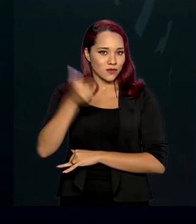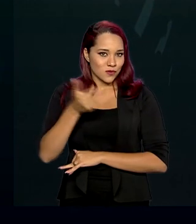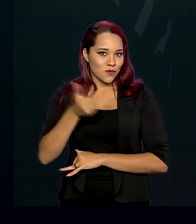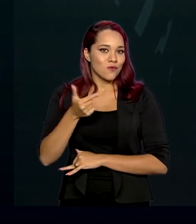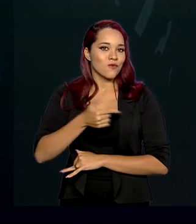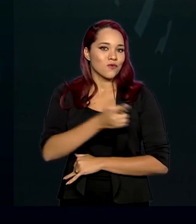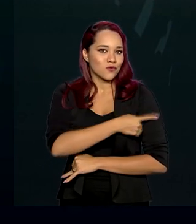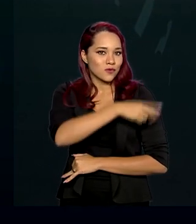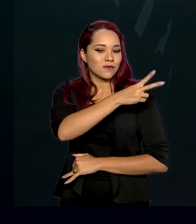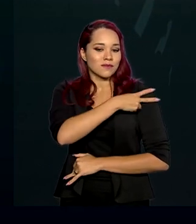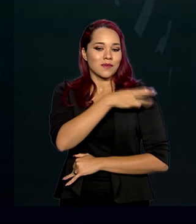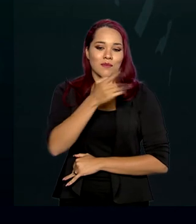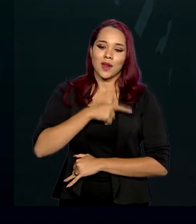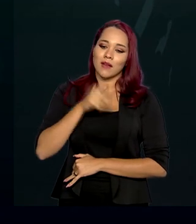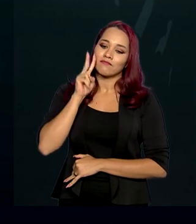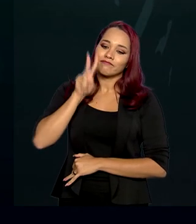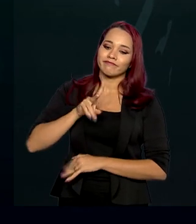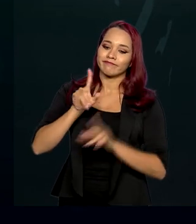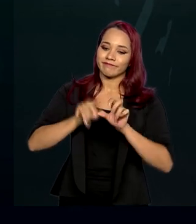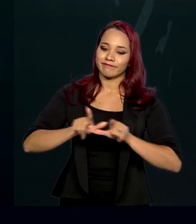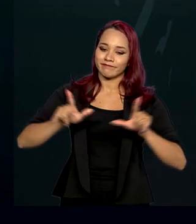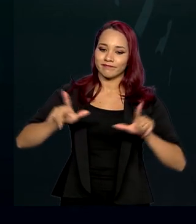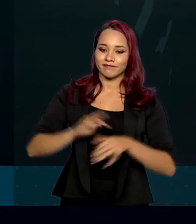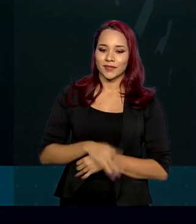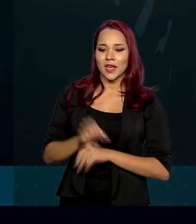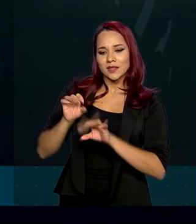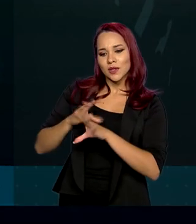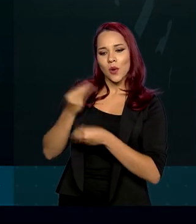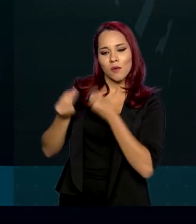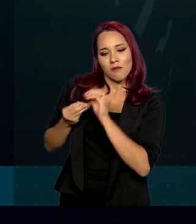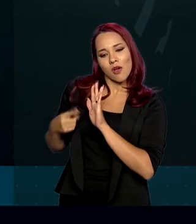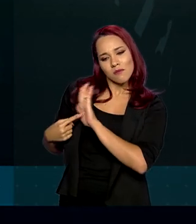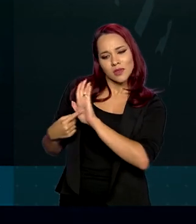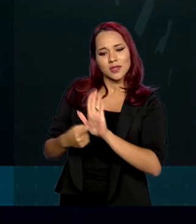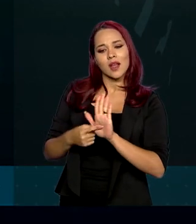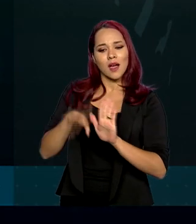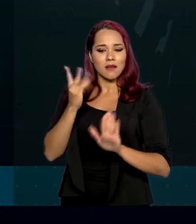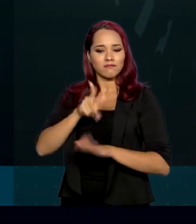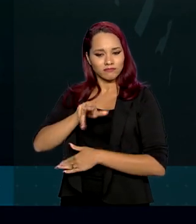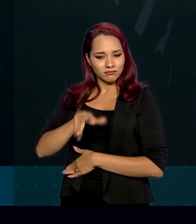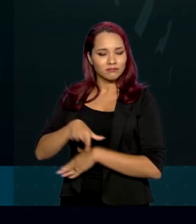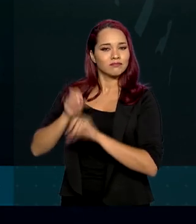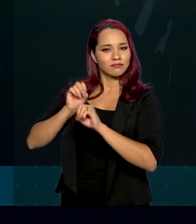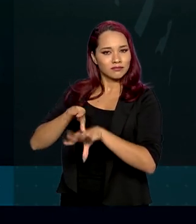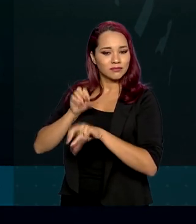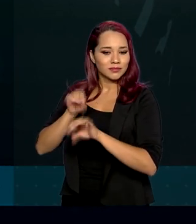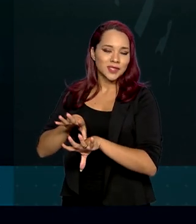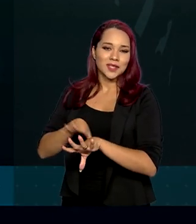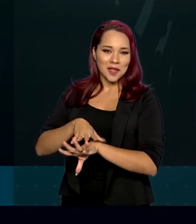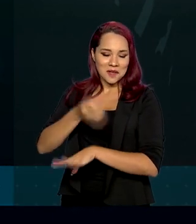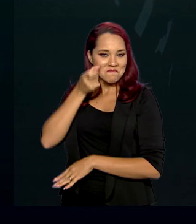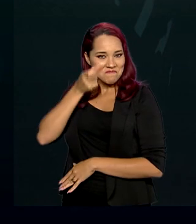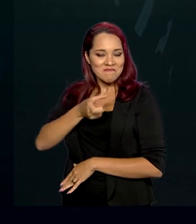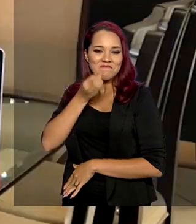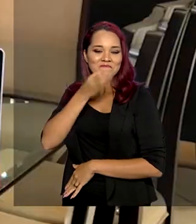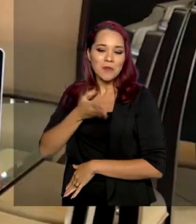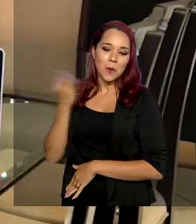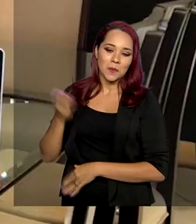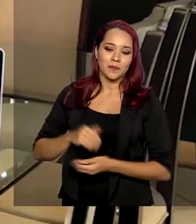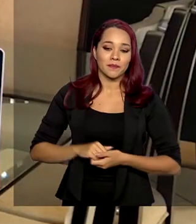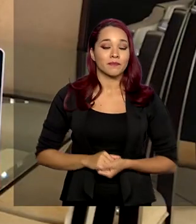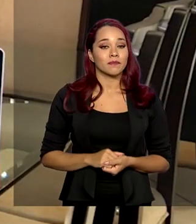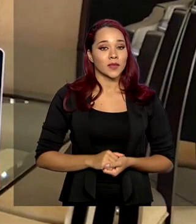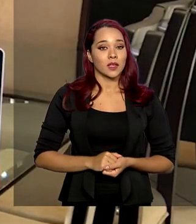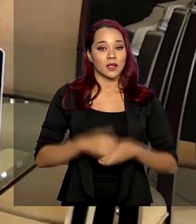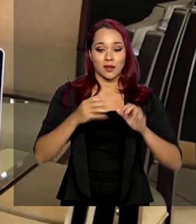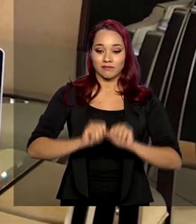navegar pela plataforma. Esse aqui eu posso mostrar para o meu irmão, ensinar. É bem interessante isso aqui. O